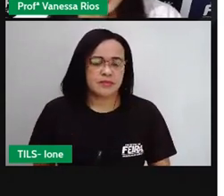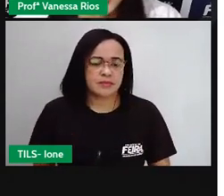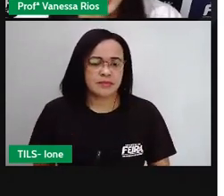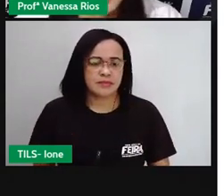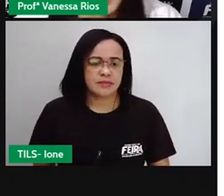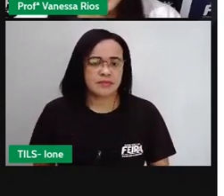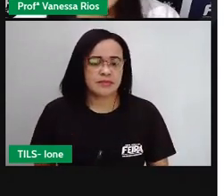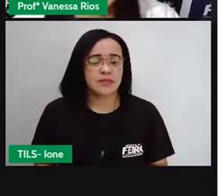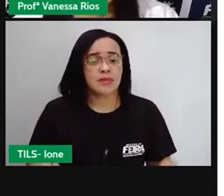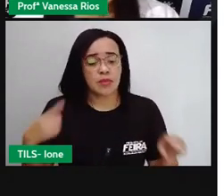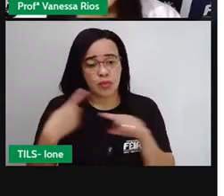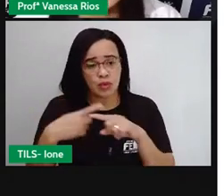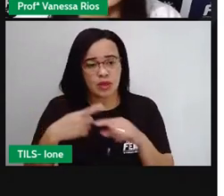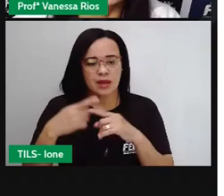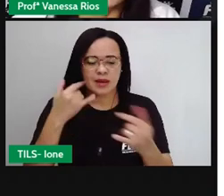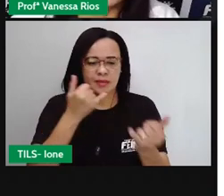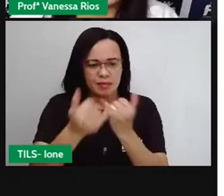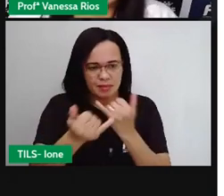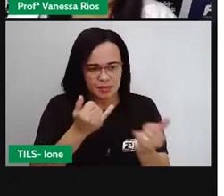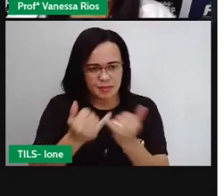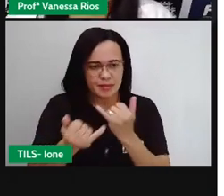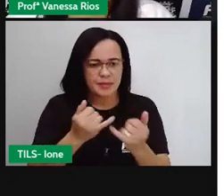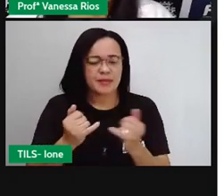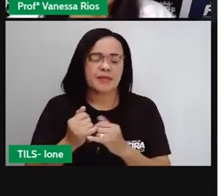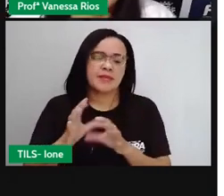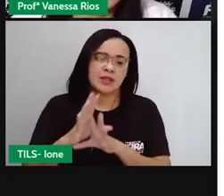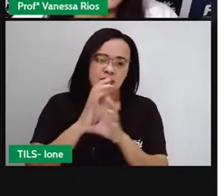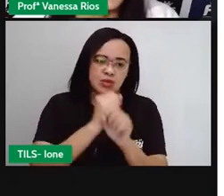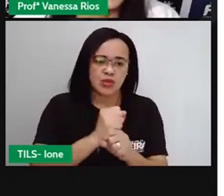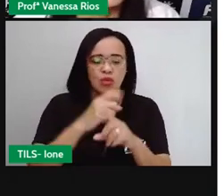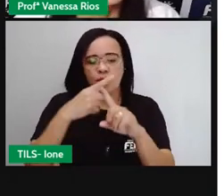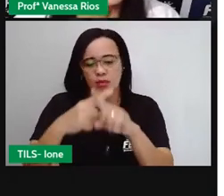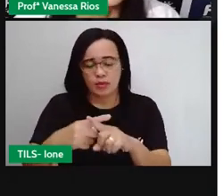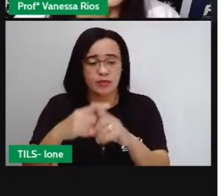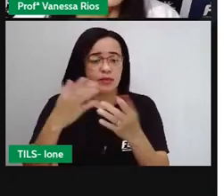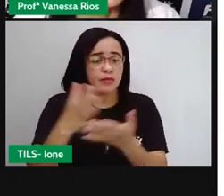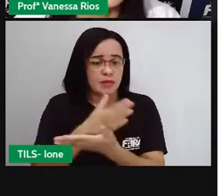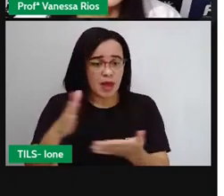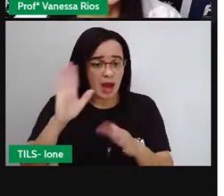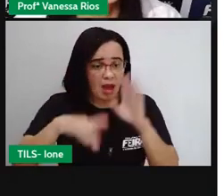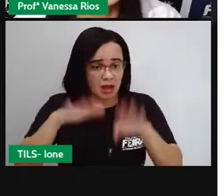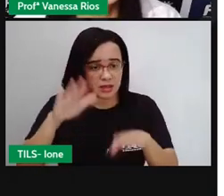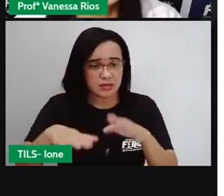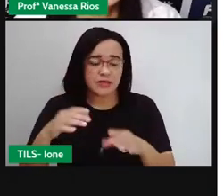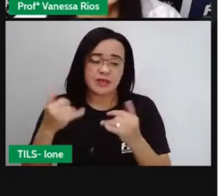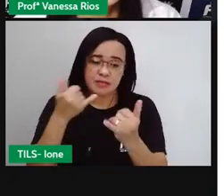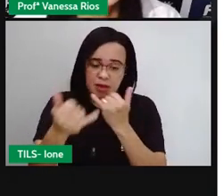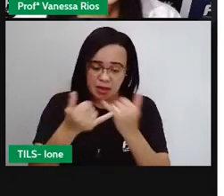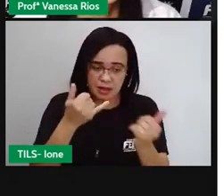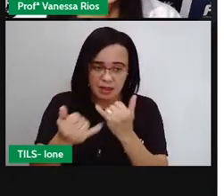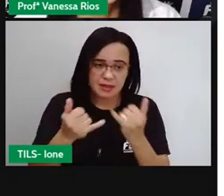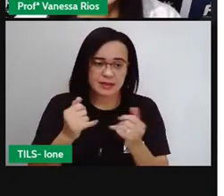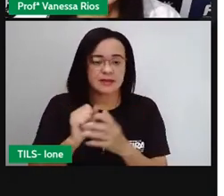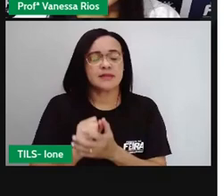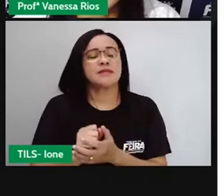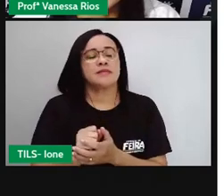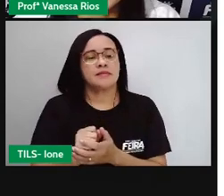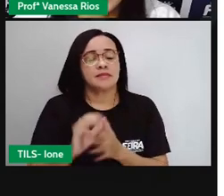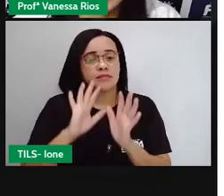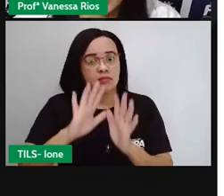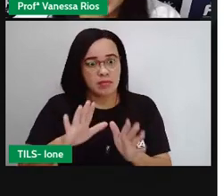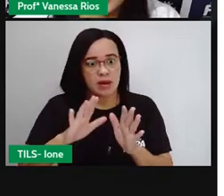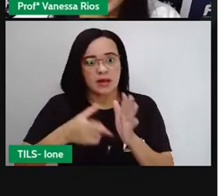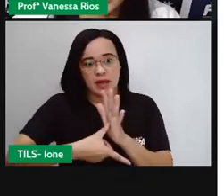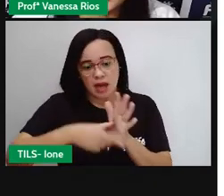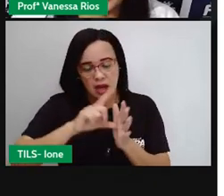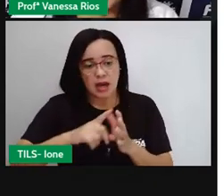características parecidas. Uma coisa pode estar levando a outra. Mas aí a gente precisa antes de tudo identificar os